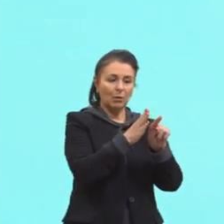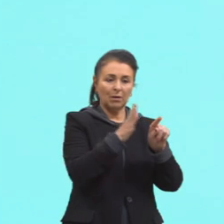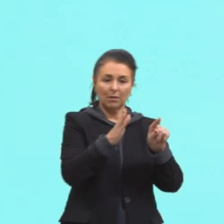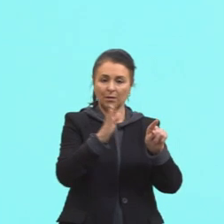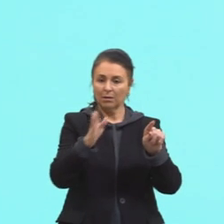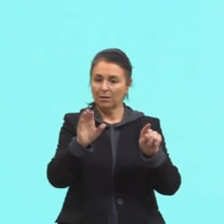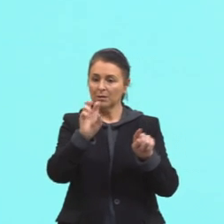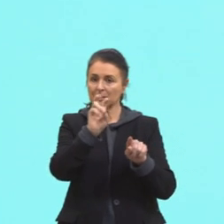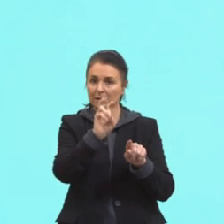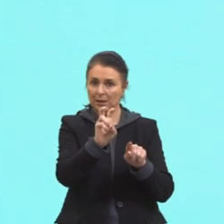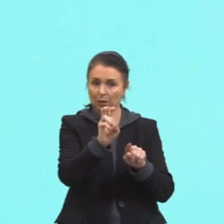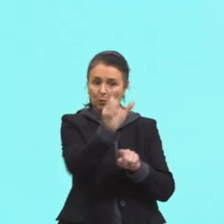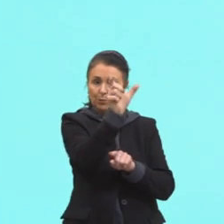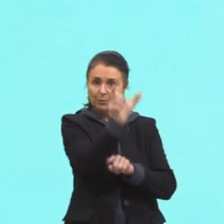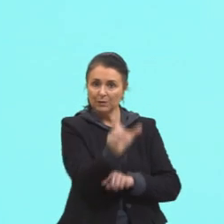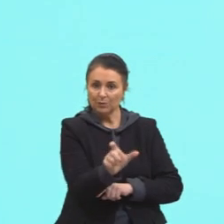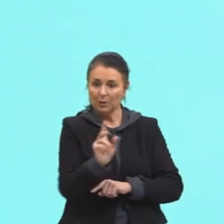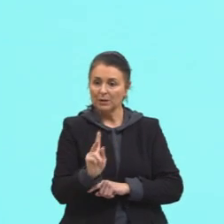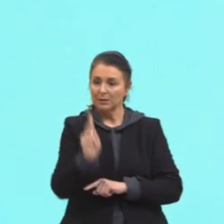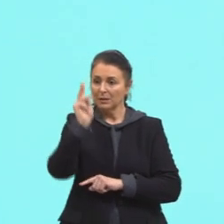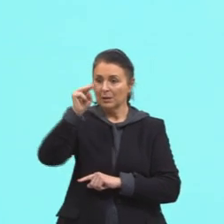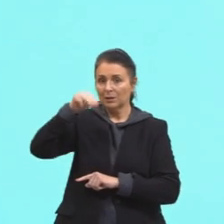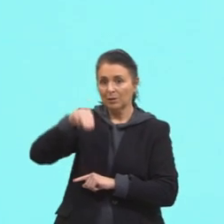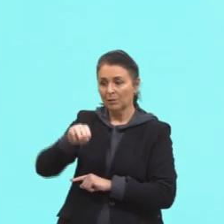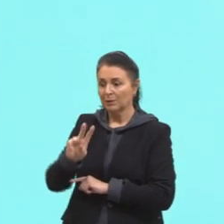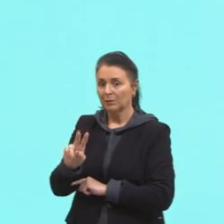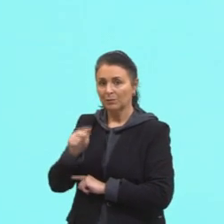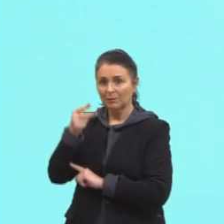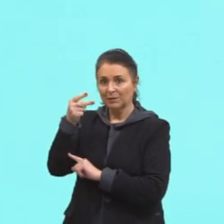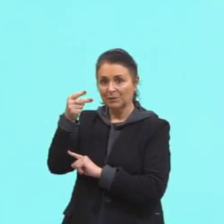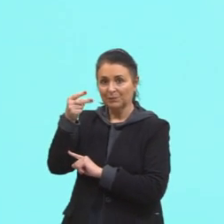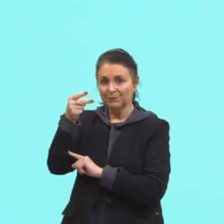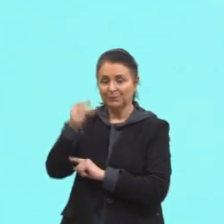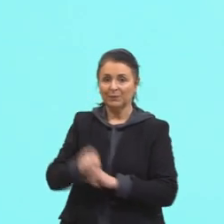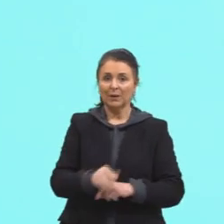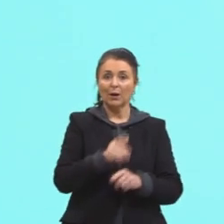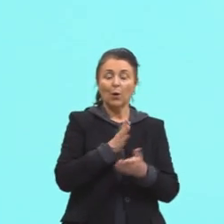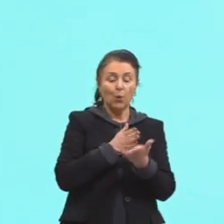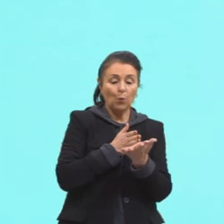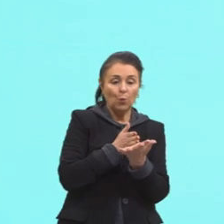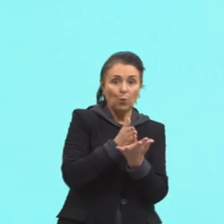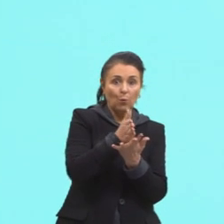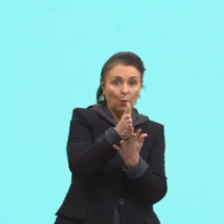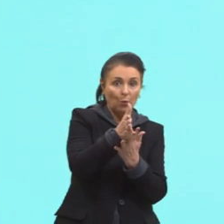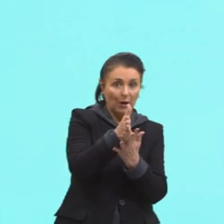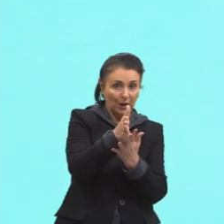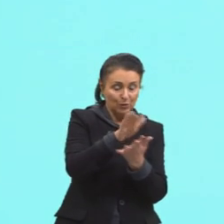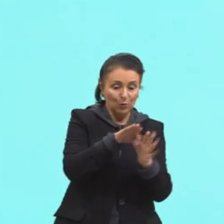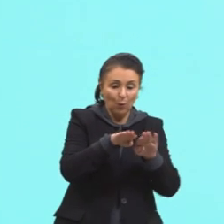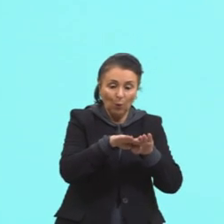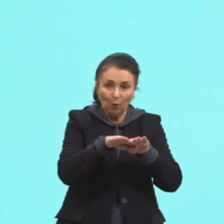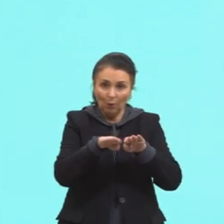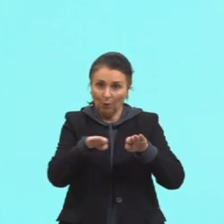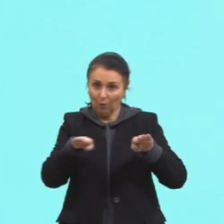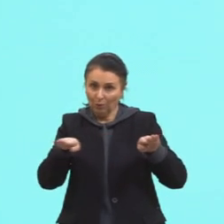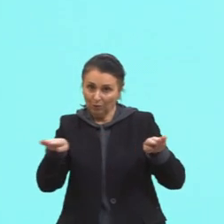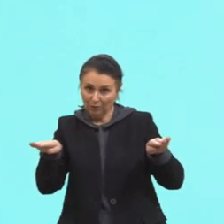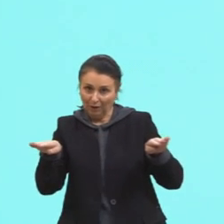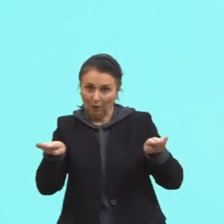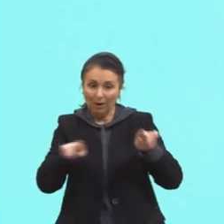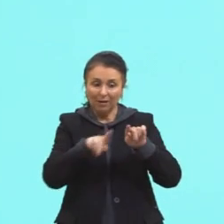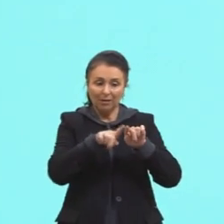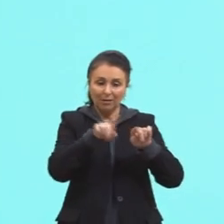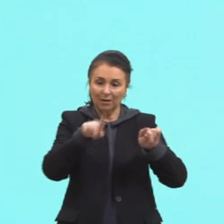habitantes por quilômetro quadrado. O eixo horizontal, que é a nossa variação de tempo,